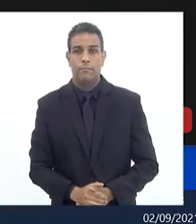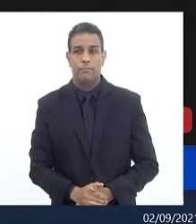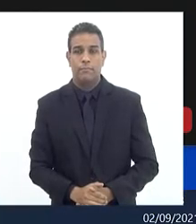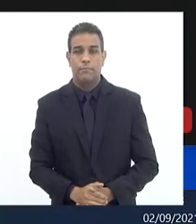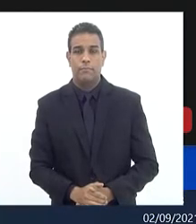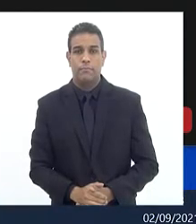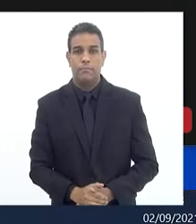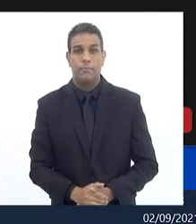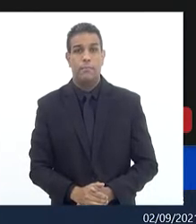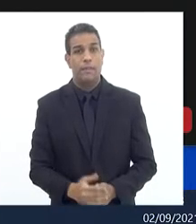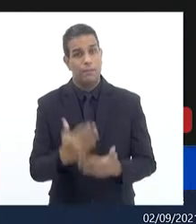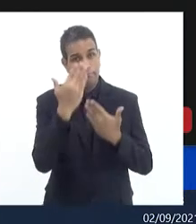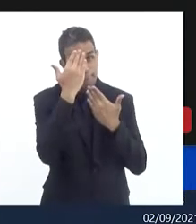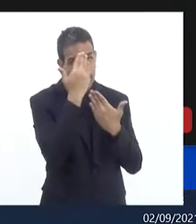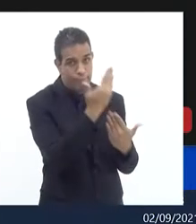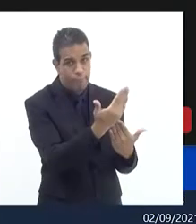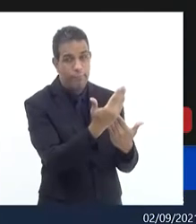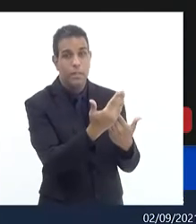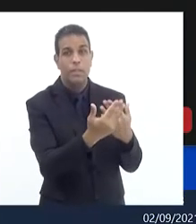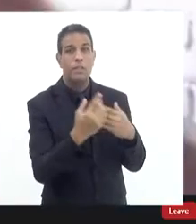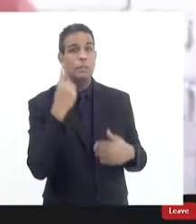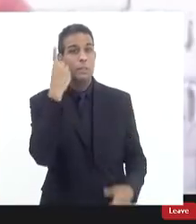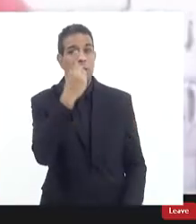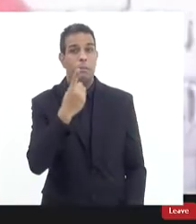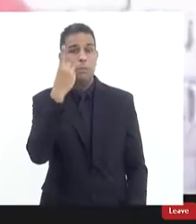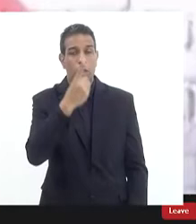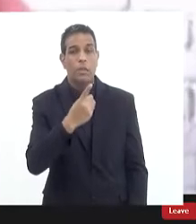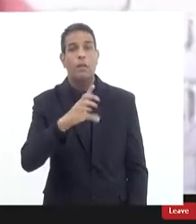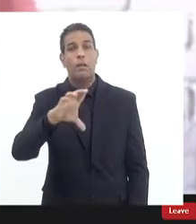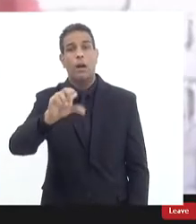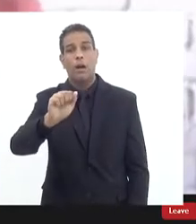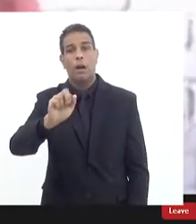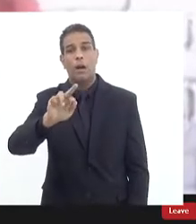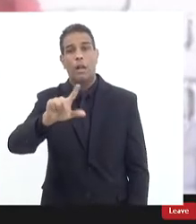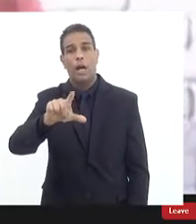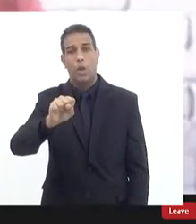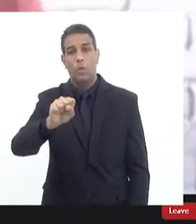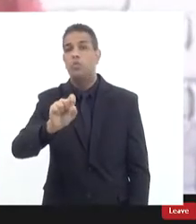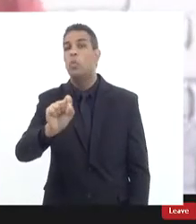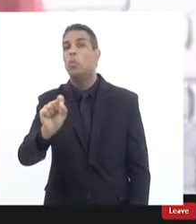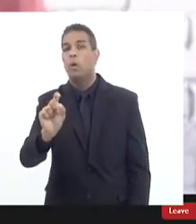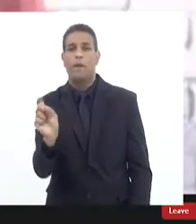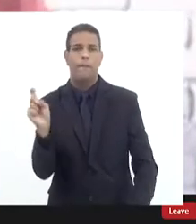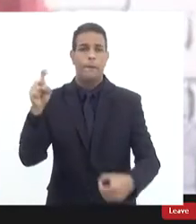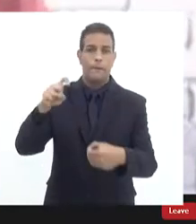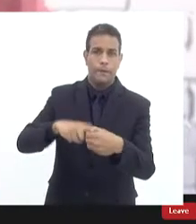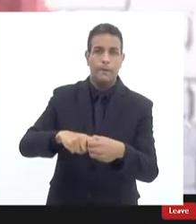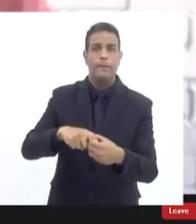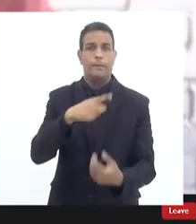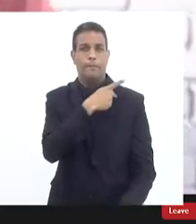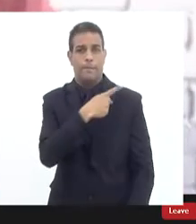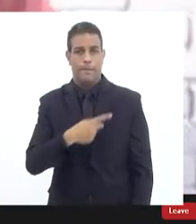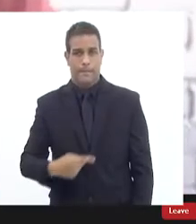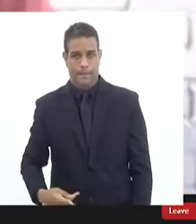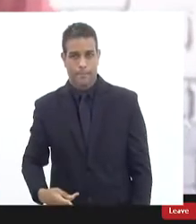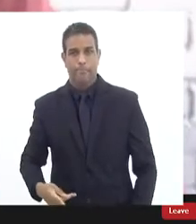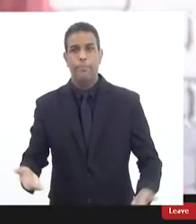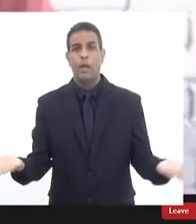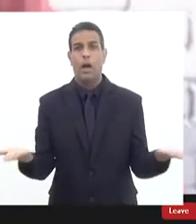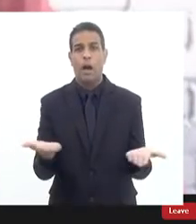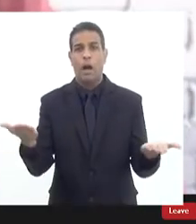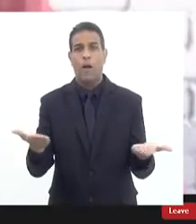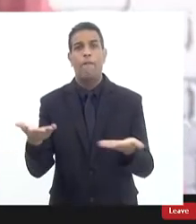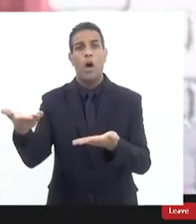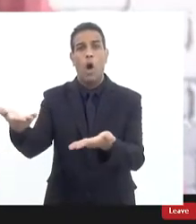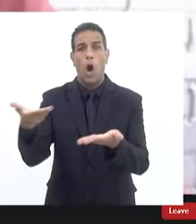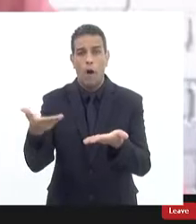muito obrigado deputado delegado Carlos Augusto então retomando aqui também assumindo a presidência eu vou direto para os